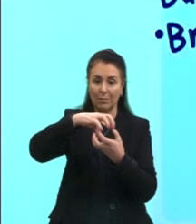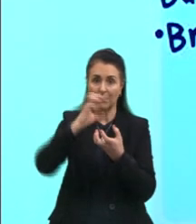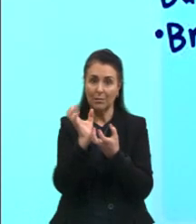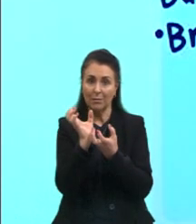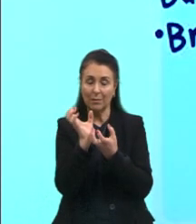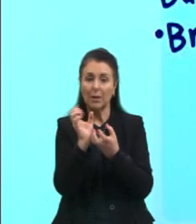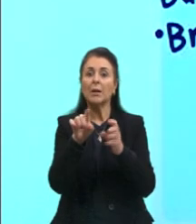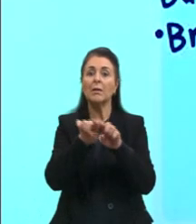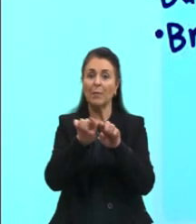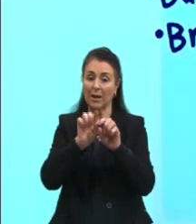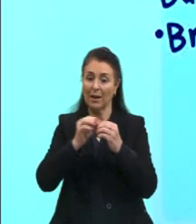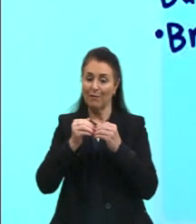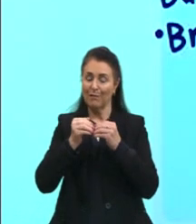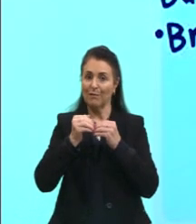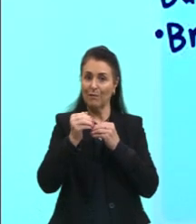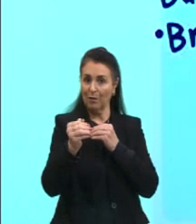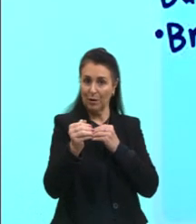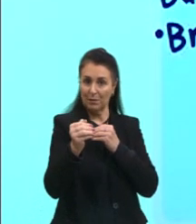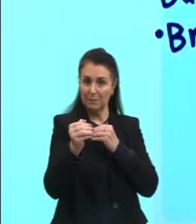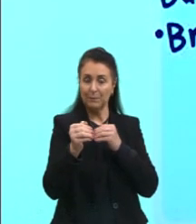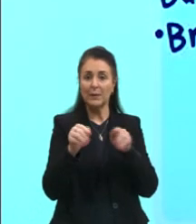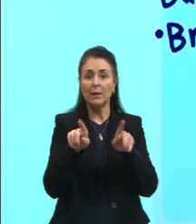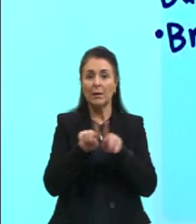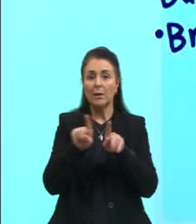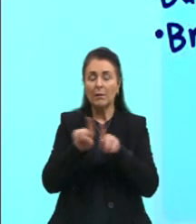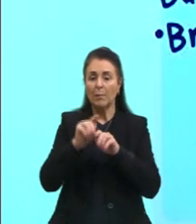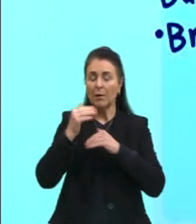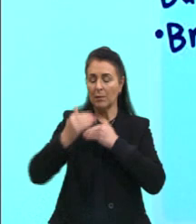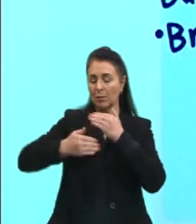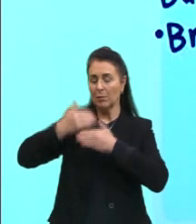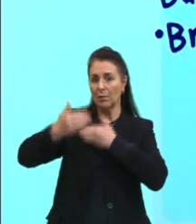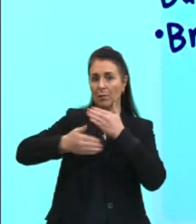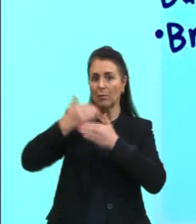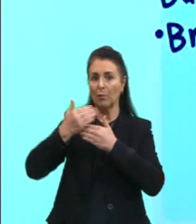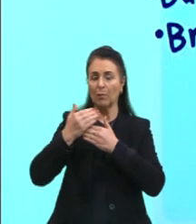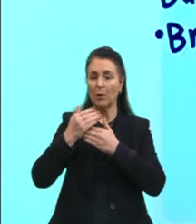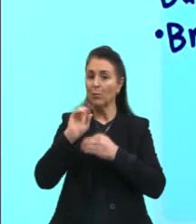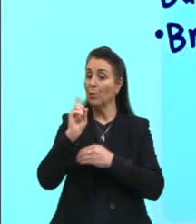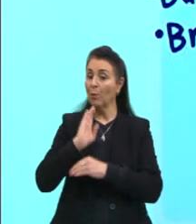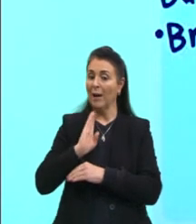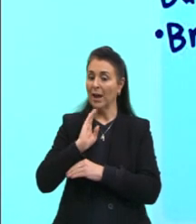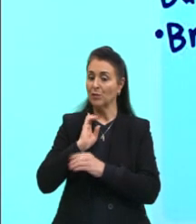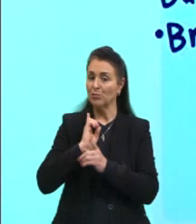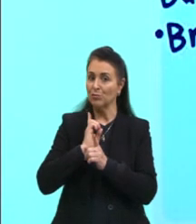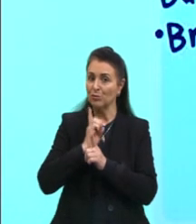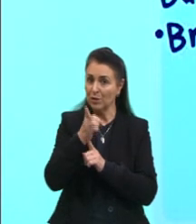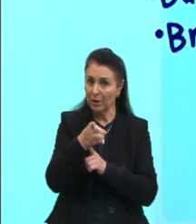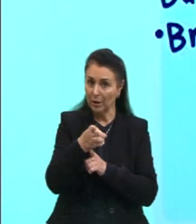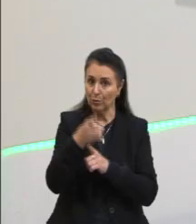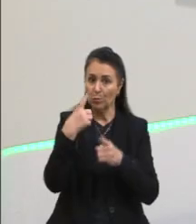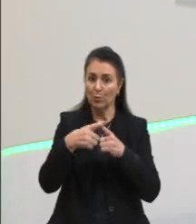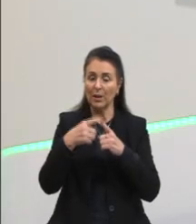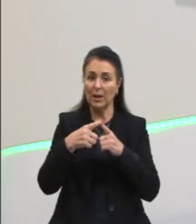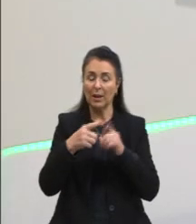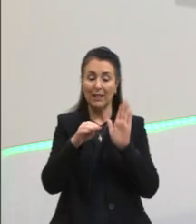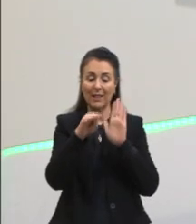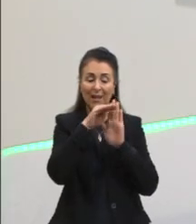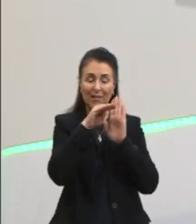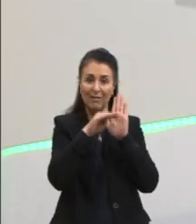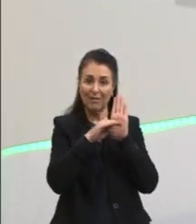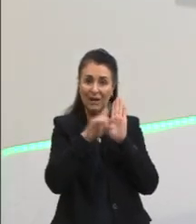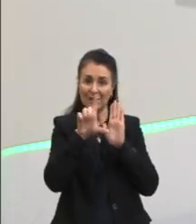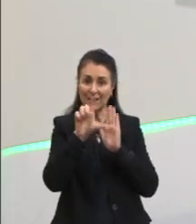ocorrer externamente. E o seu desenvolvimento é indireto. Porque a fase larval deles